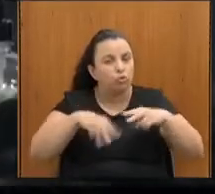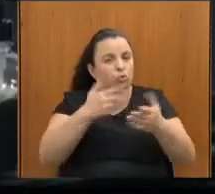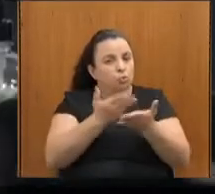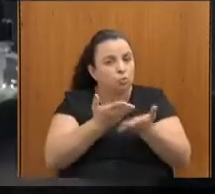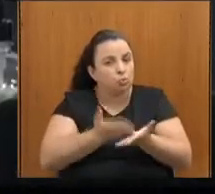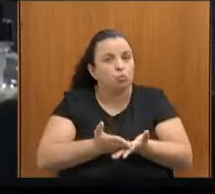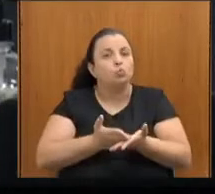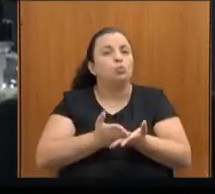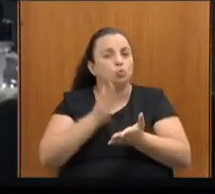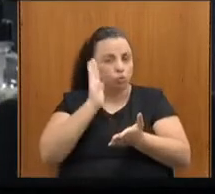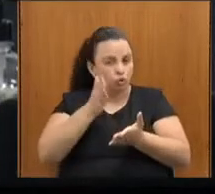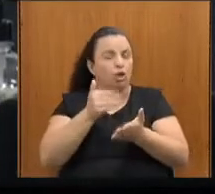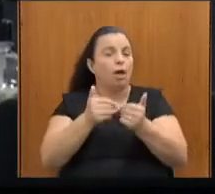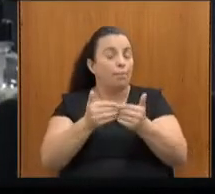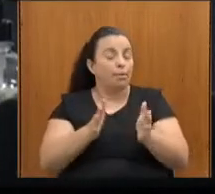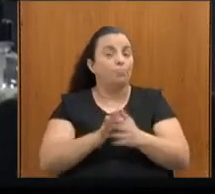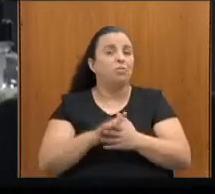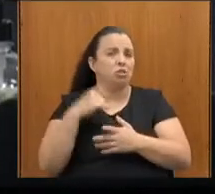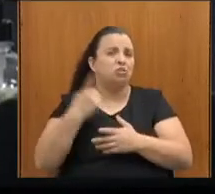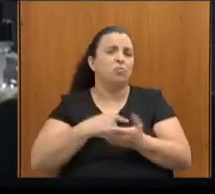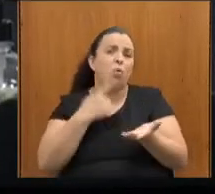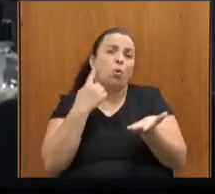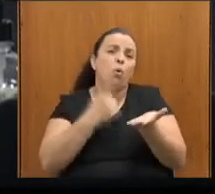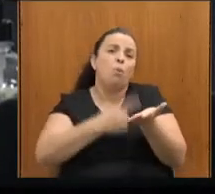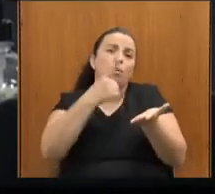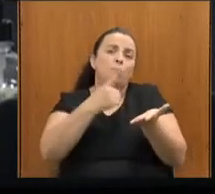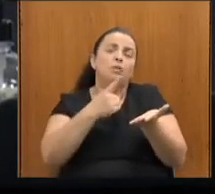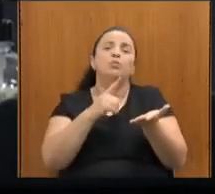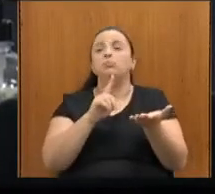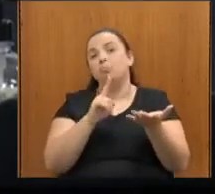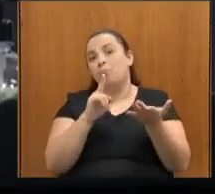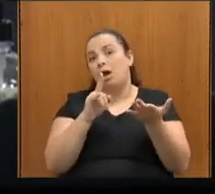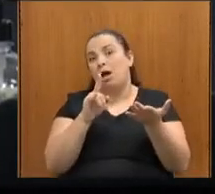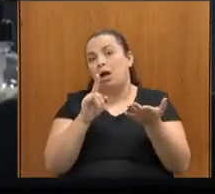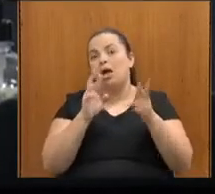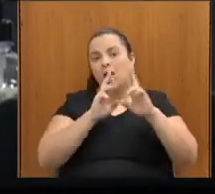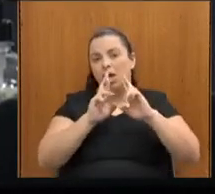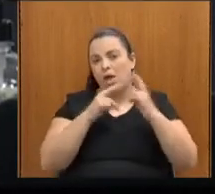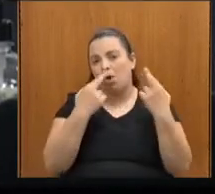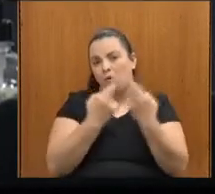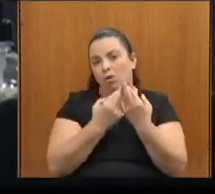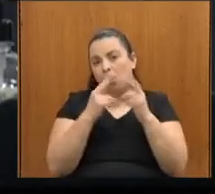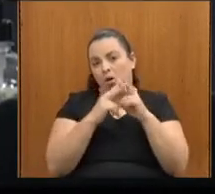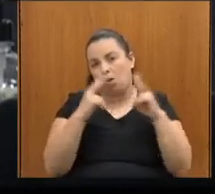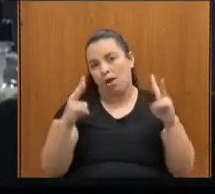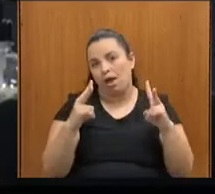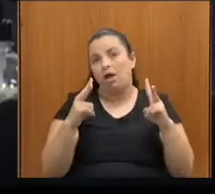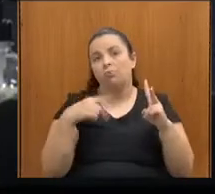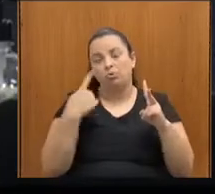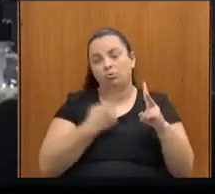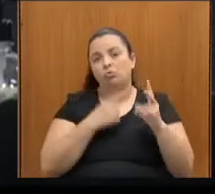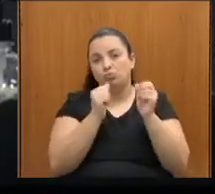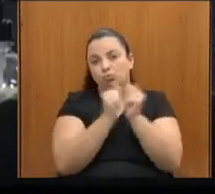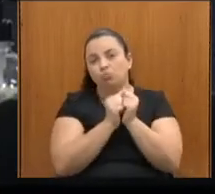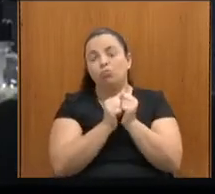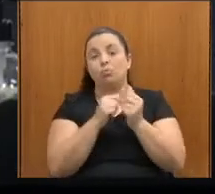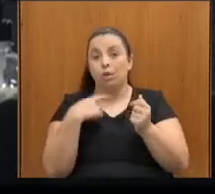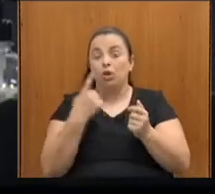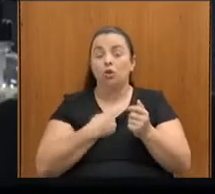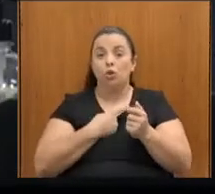agendar uma reunião online entre nós para que a gente possa somar força